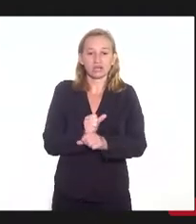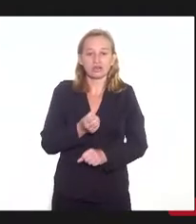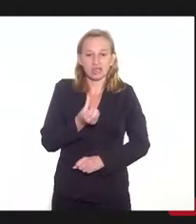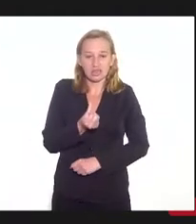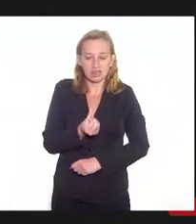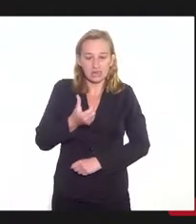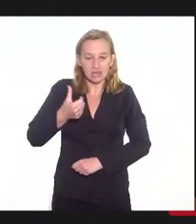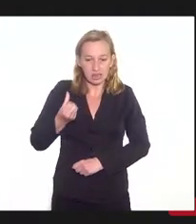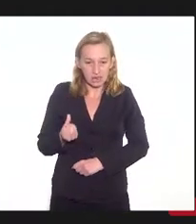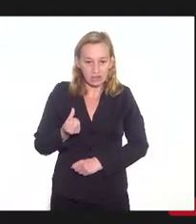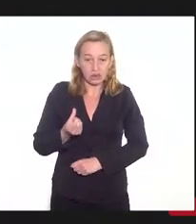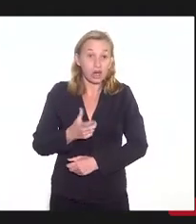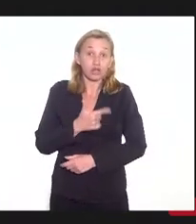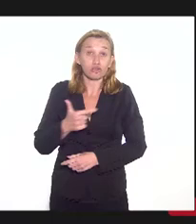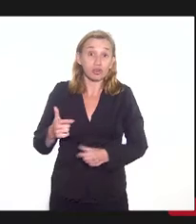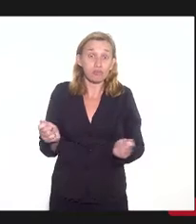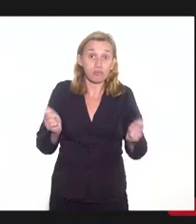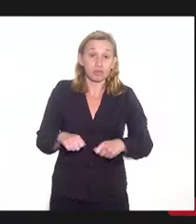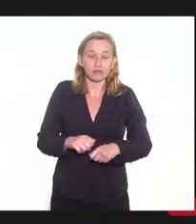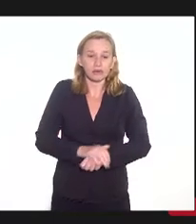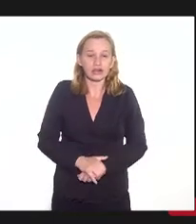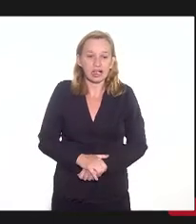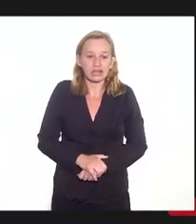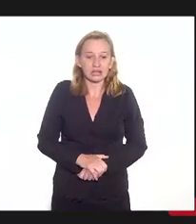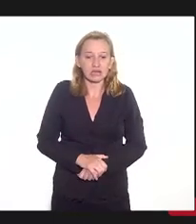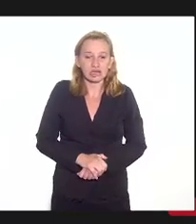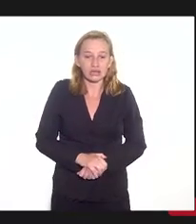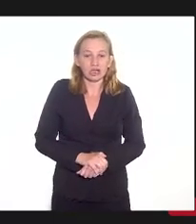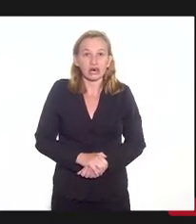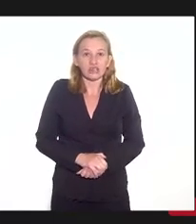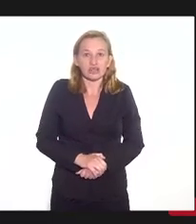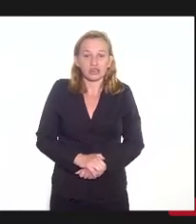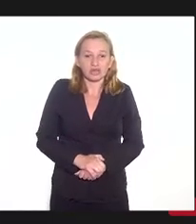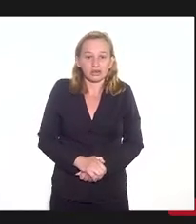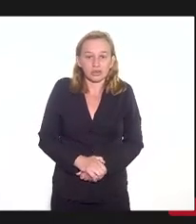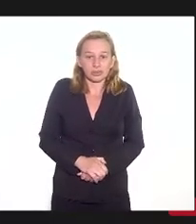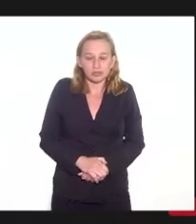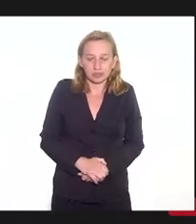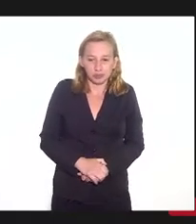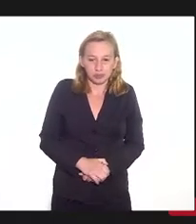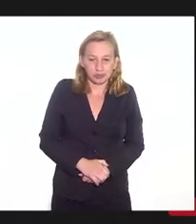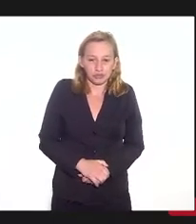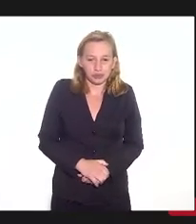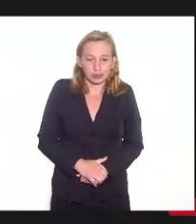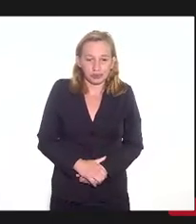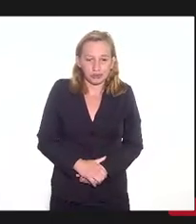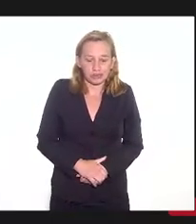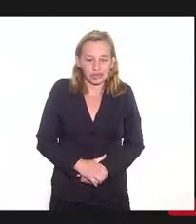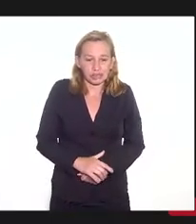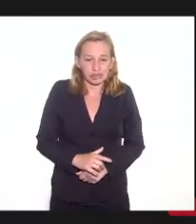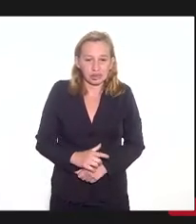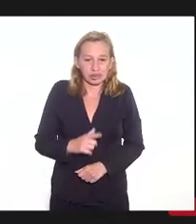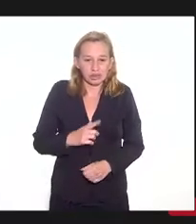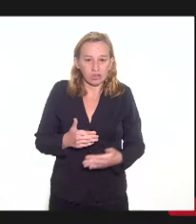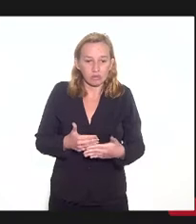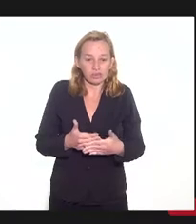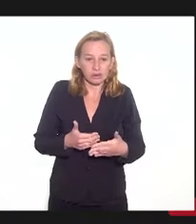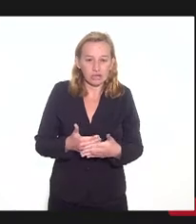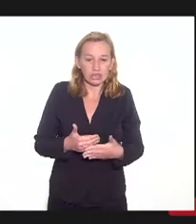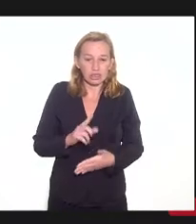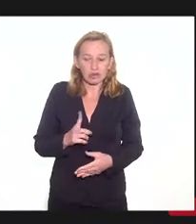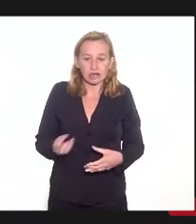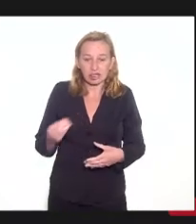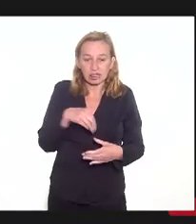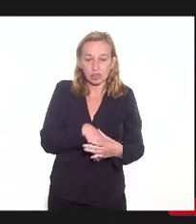possibilidade do Estado adotar uma, ter a possibilidade de não estar dentro do